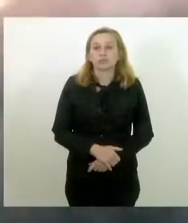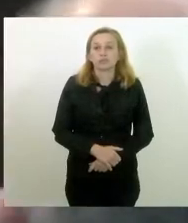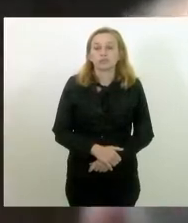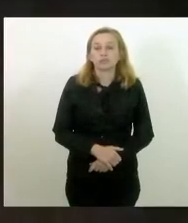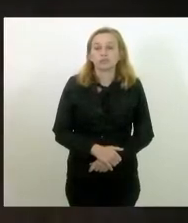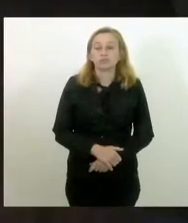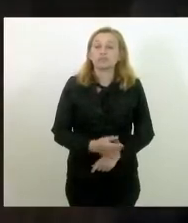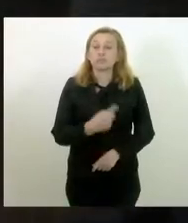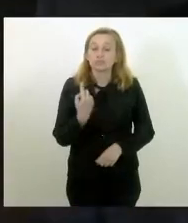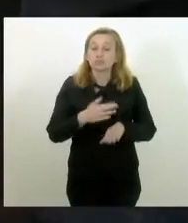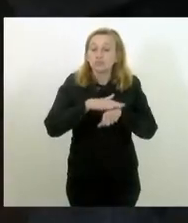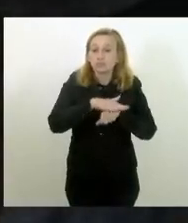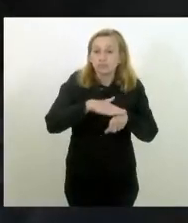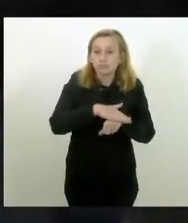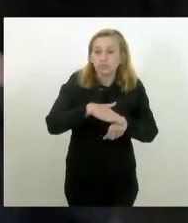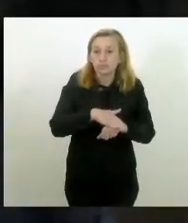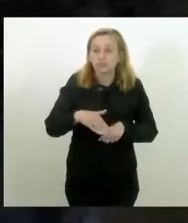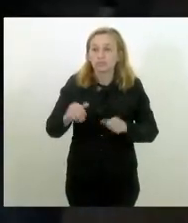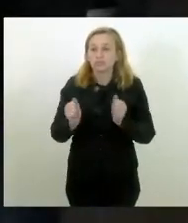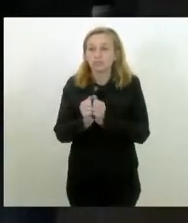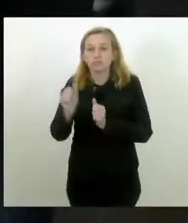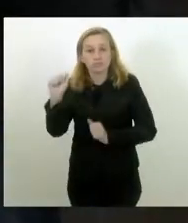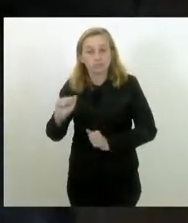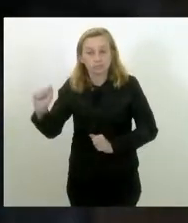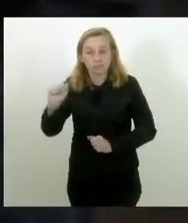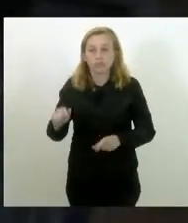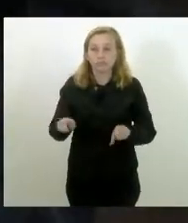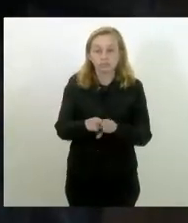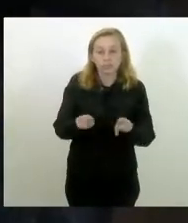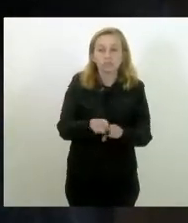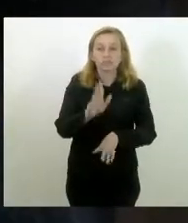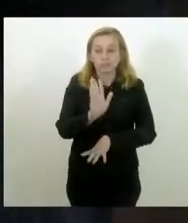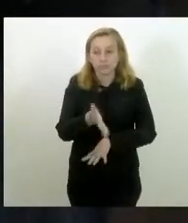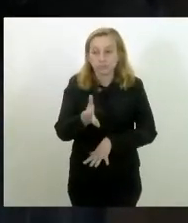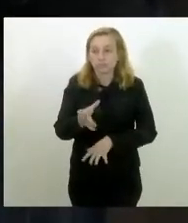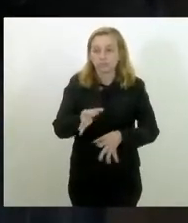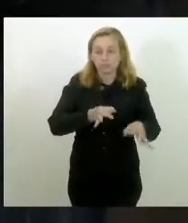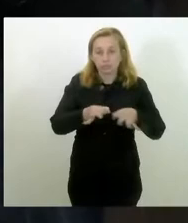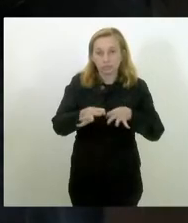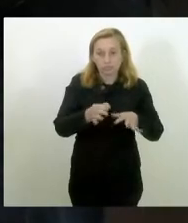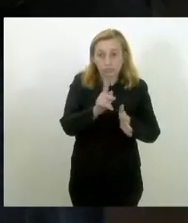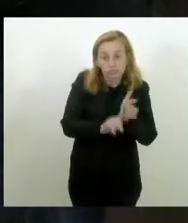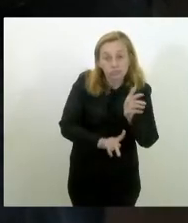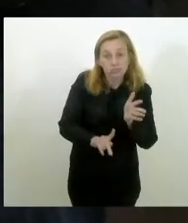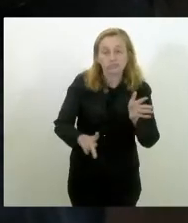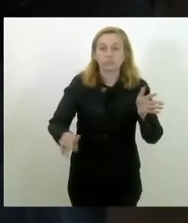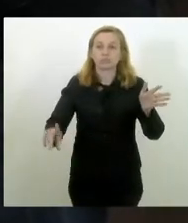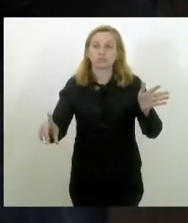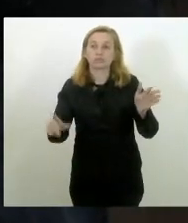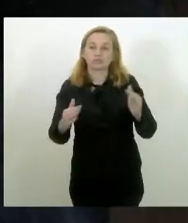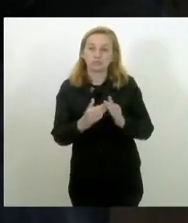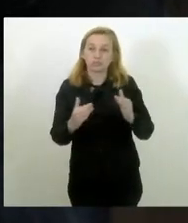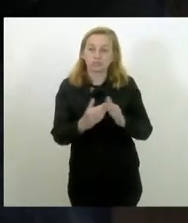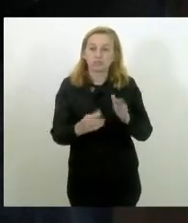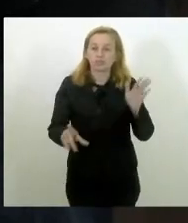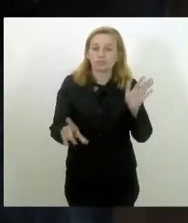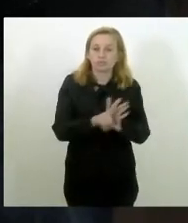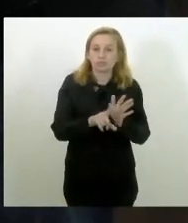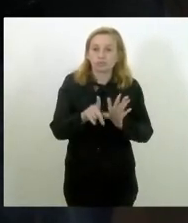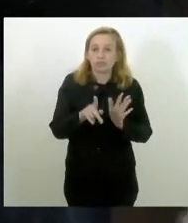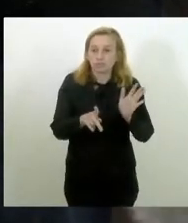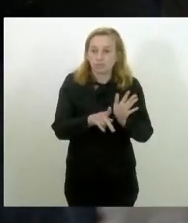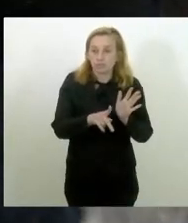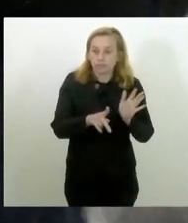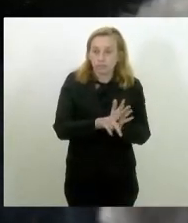E nós conversamos na assessoria também. Já há um projeto na casa, que é o projeto de lei 1870, de 2020.